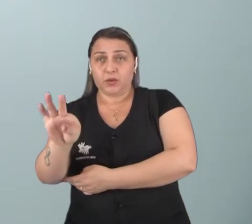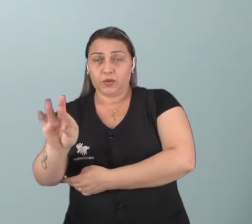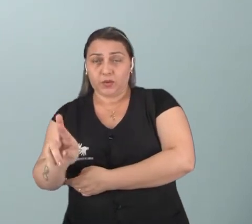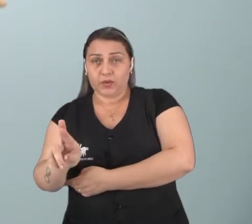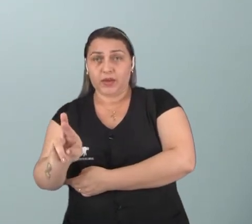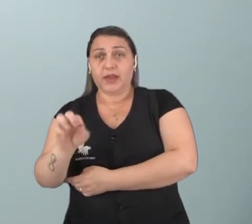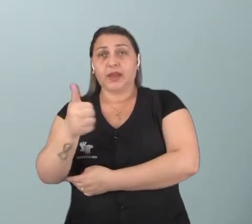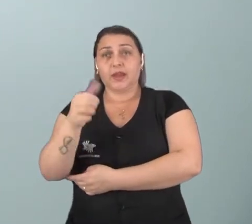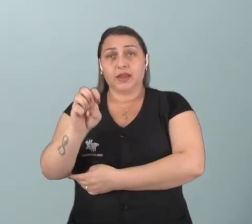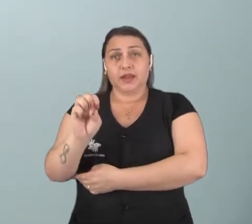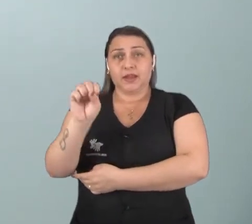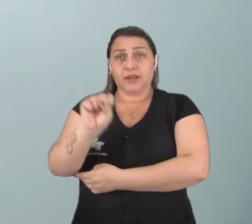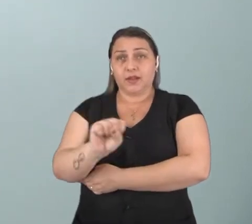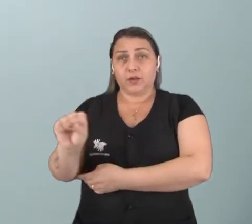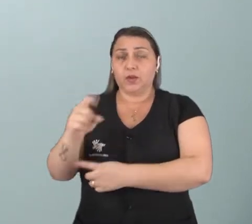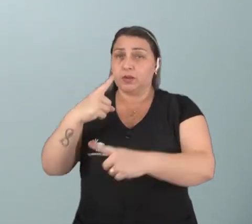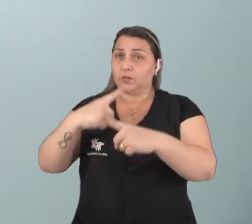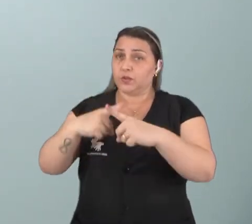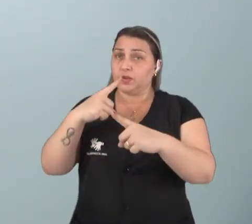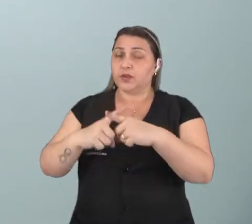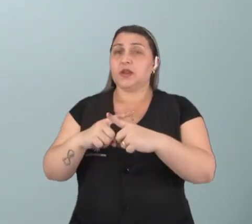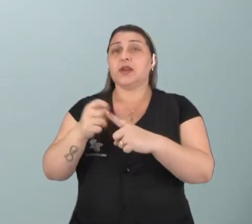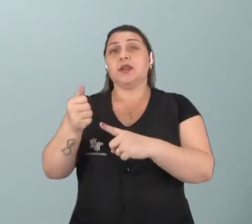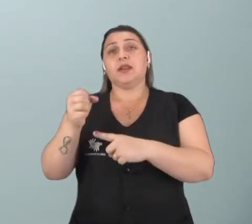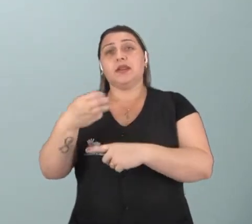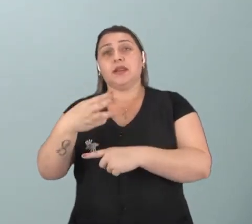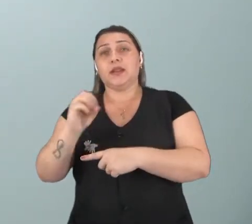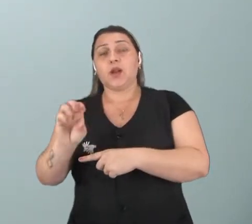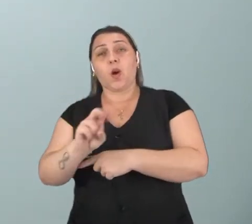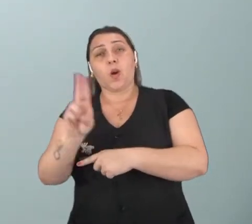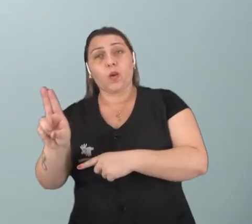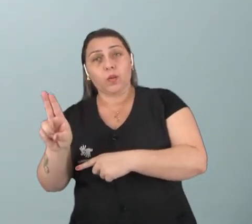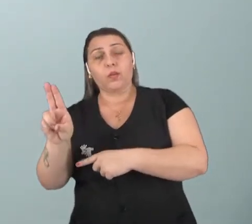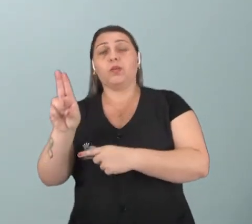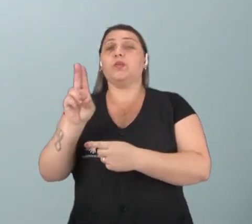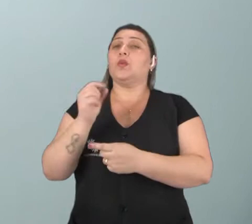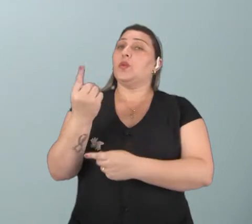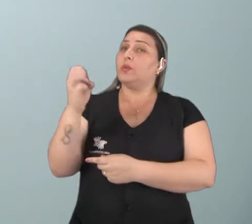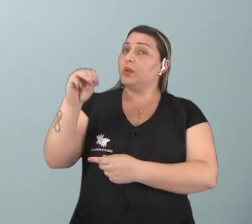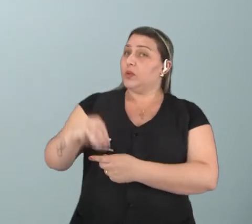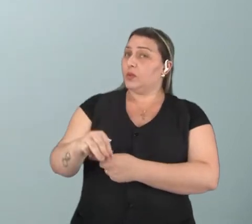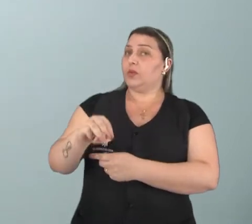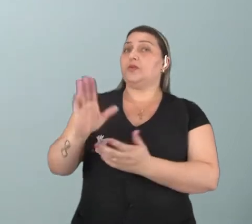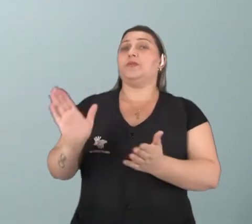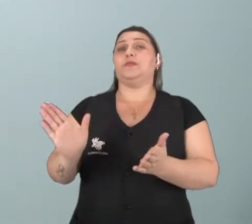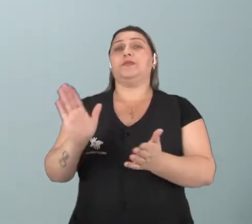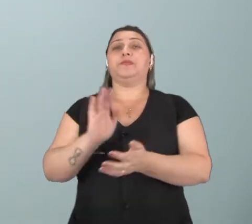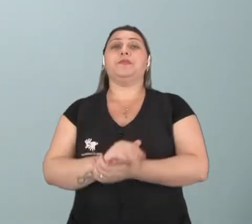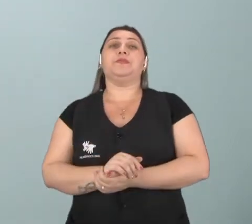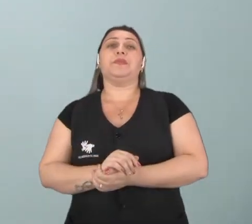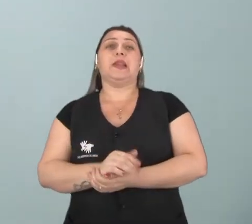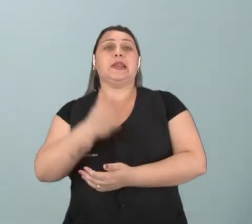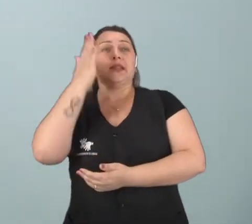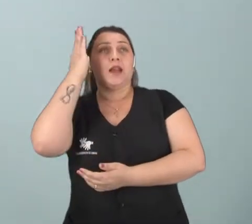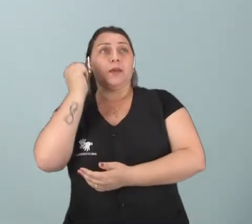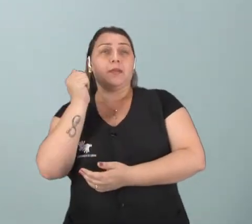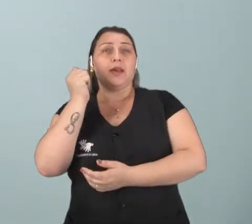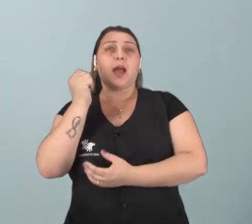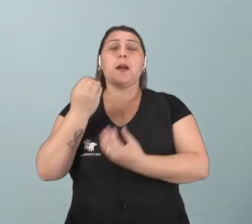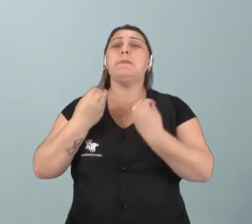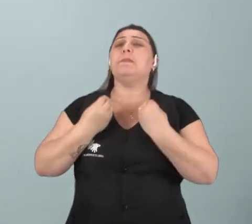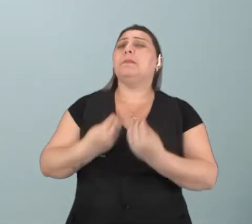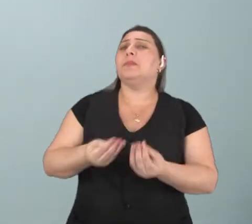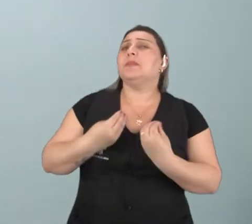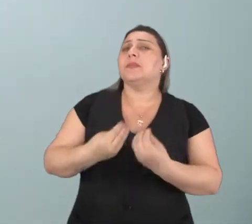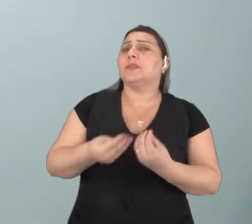podem contar por 15 segundos e multiplicar, 15, 30 ou até mesmo por 1 minuto mesmo. E a gente vai saber agora o pra